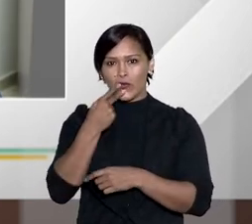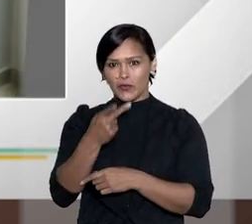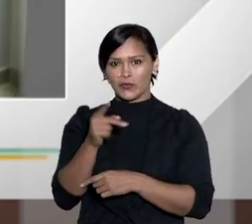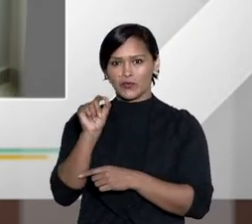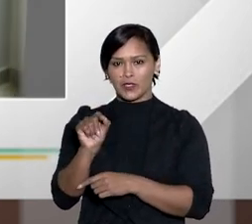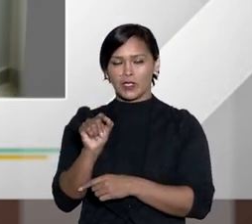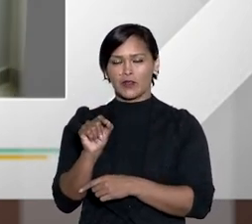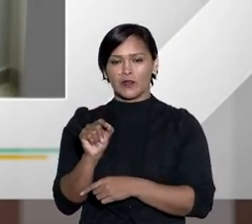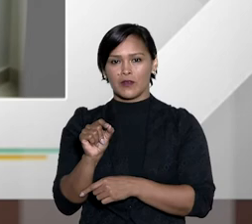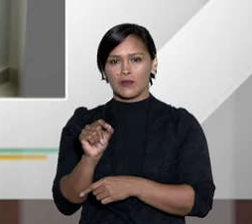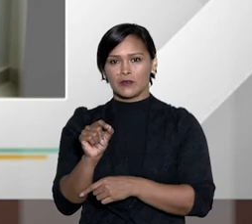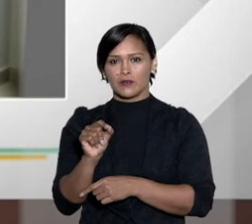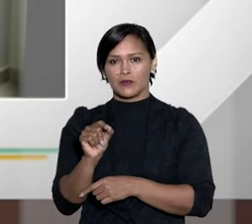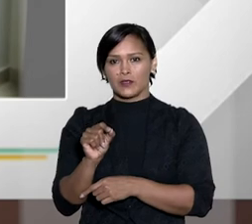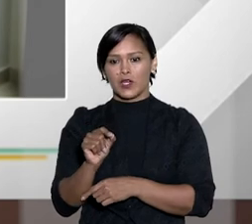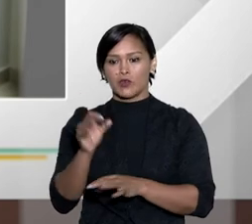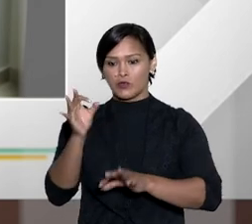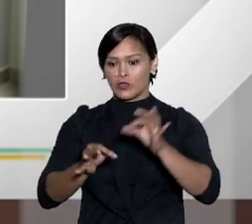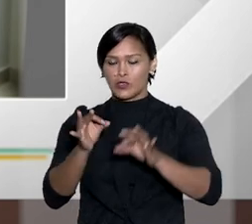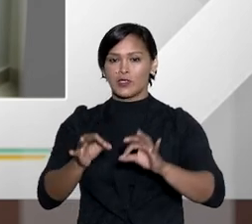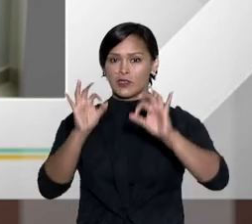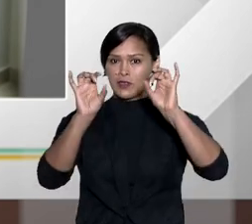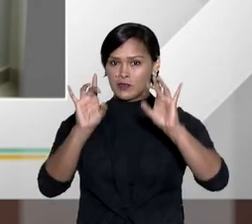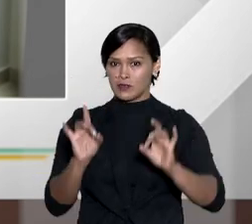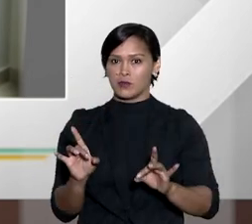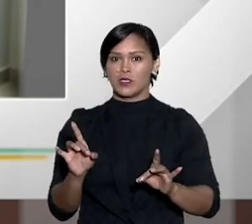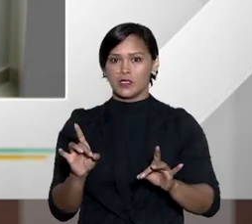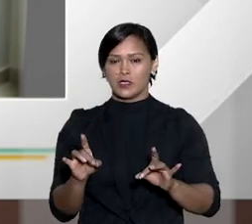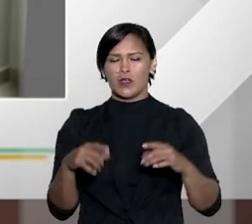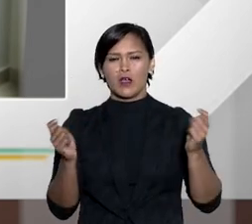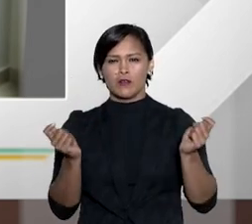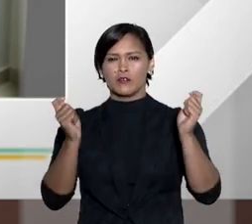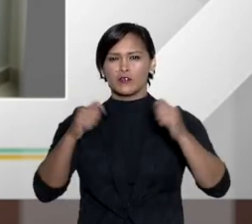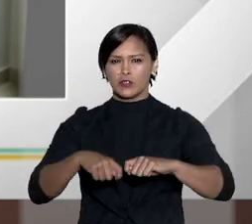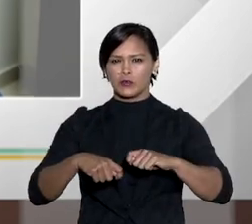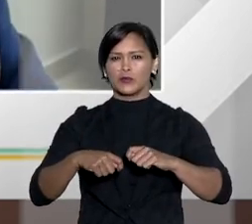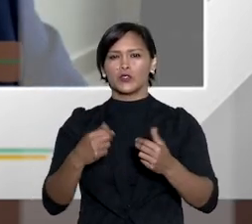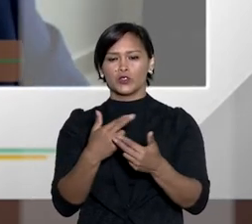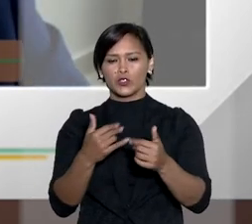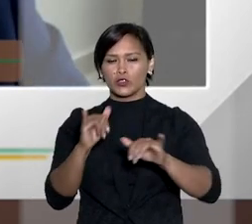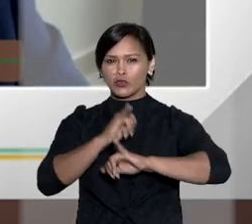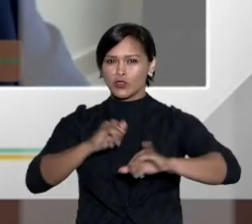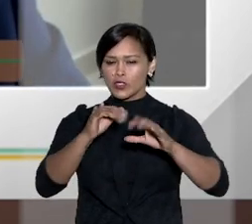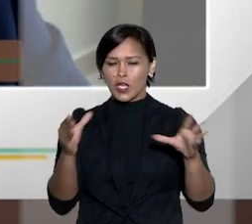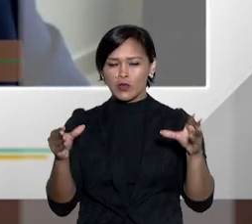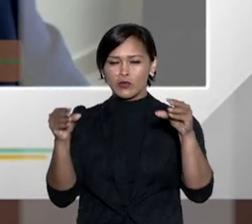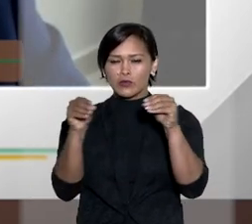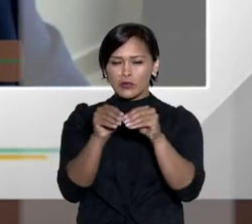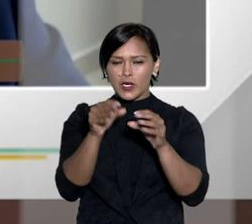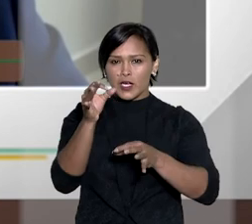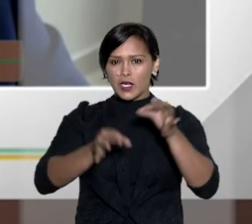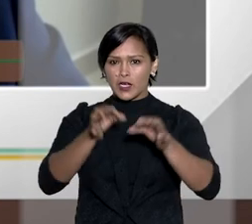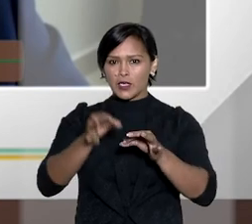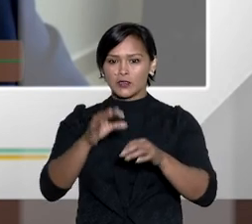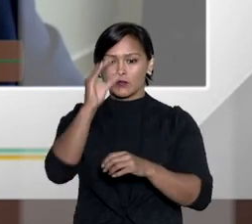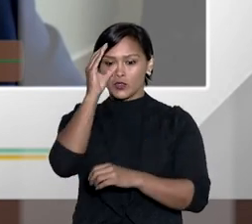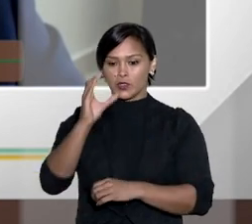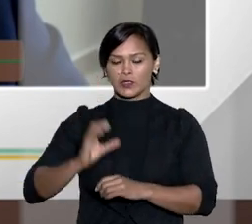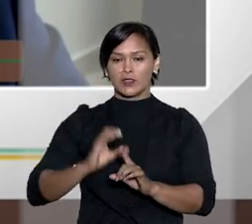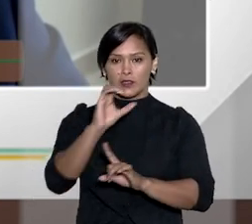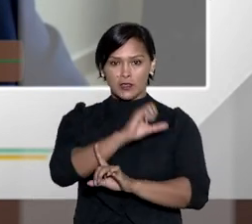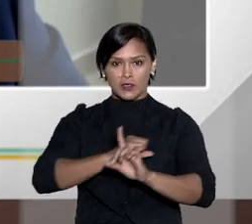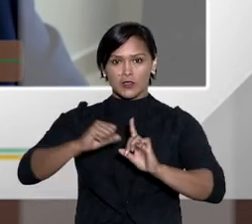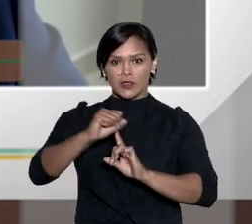acrescentando o que o doutor Alexandre disse o juizado especial permitiu o surgimento de uma